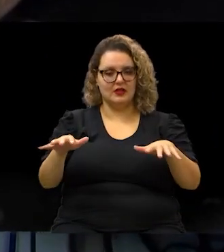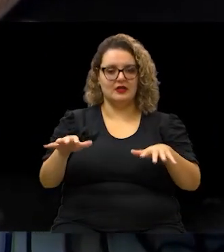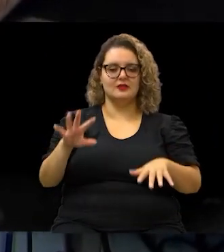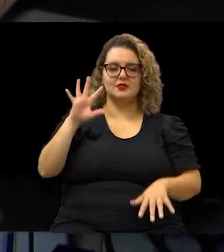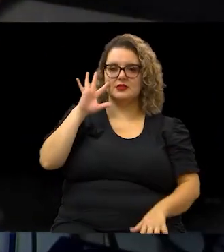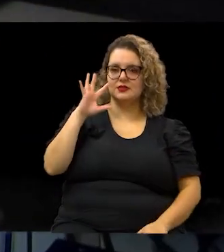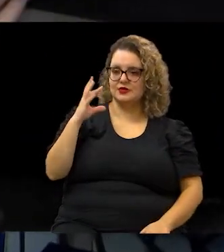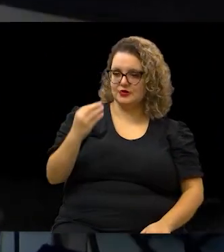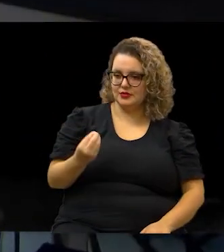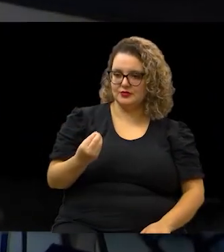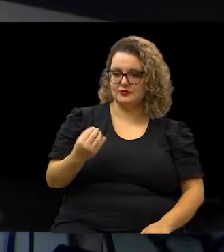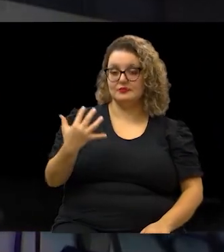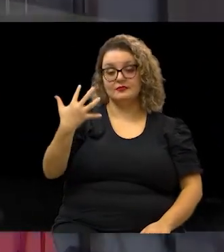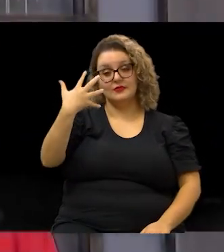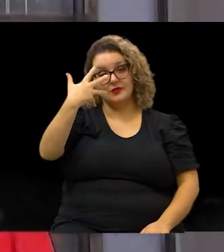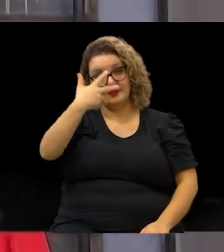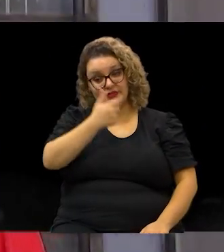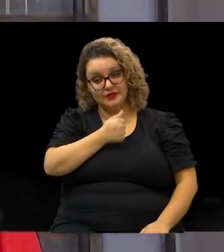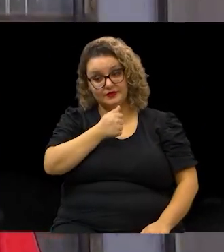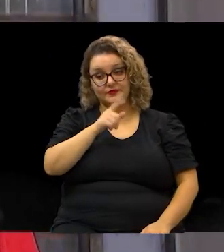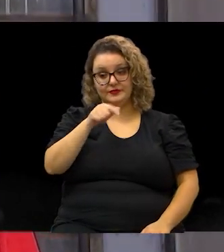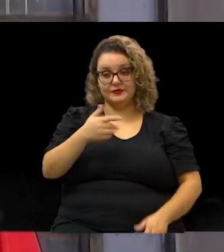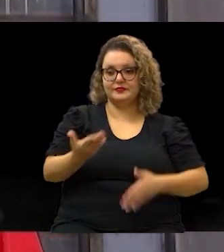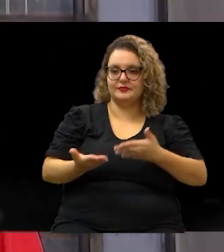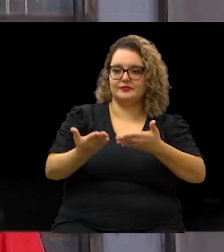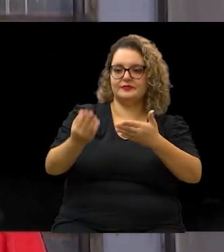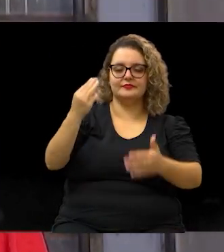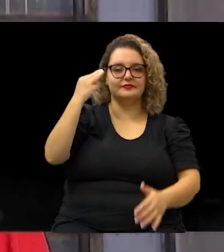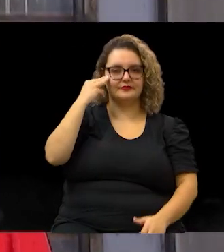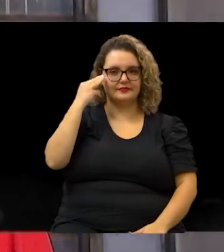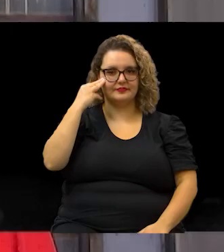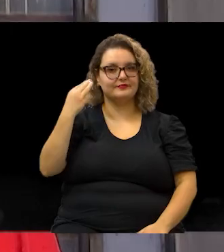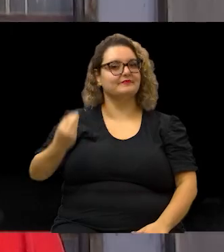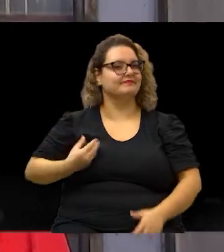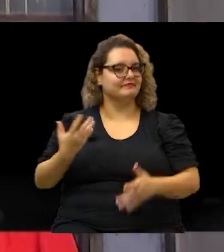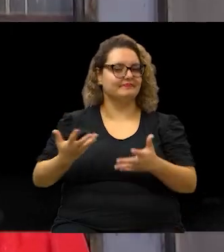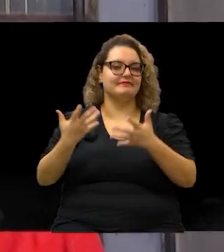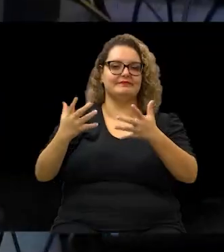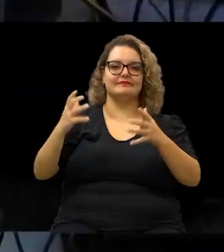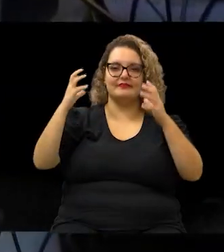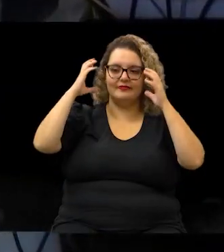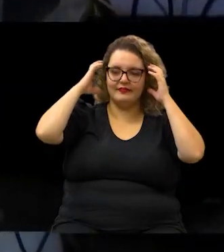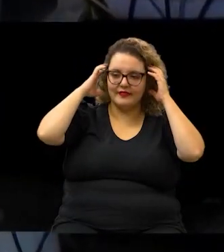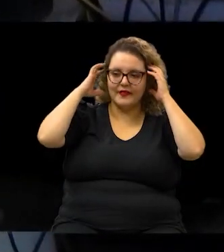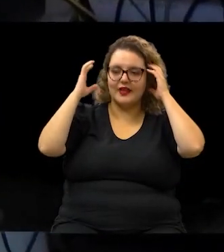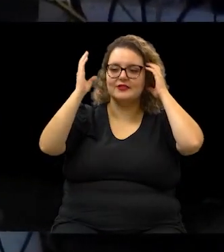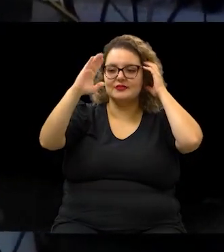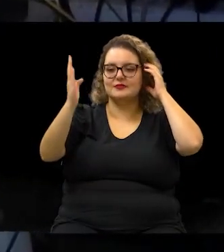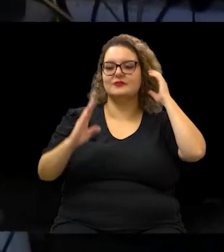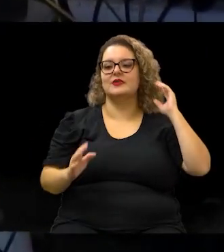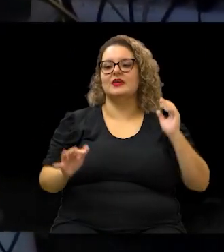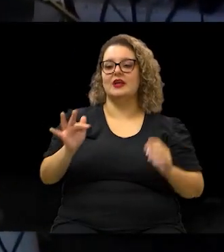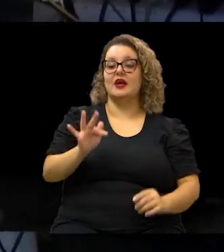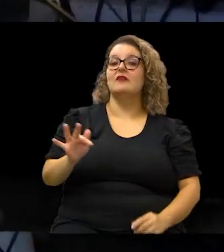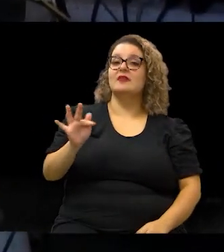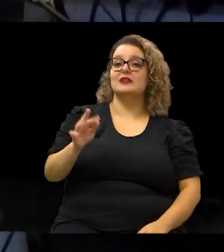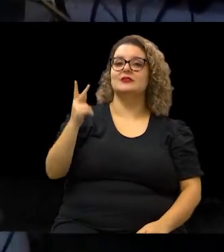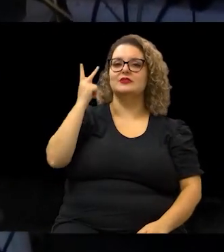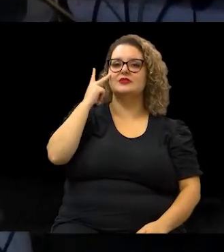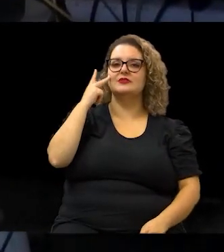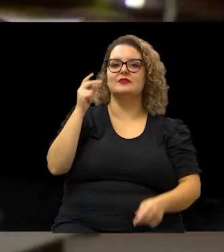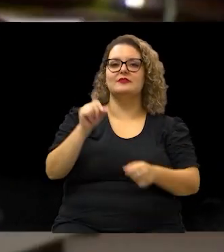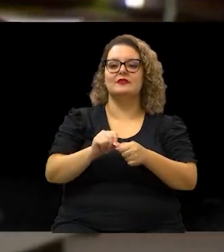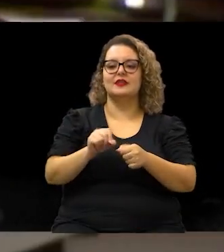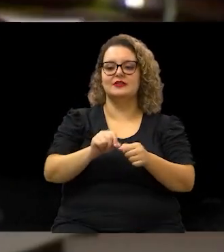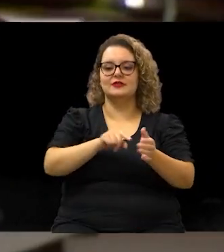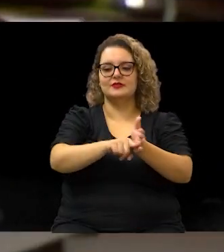conhecimento lindo que é manter a memória viva do rádio no Brasil. A Universidade de São Paulo realiza